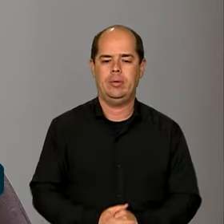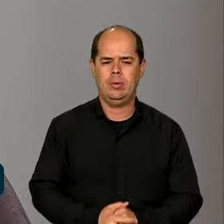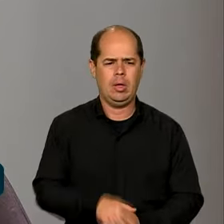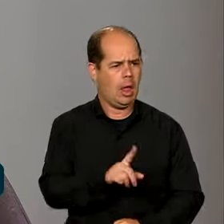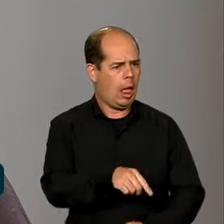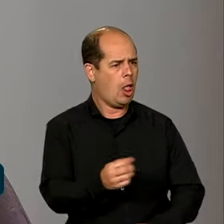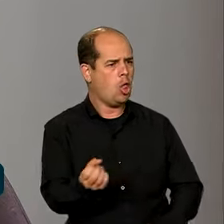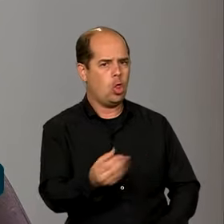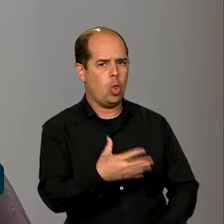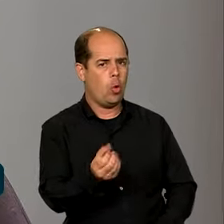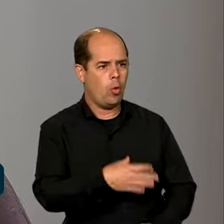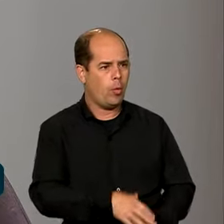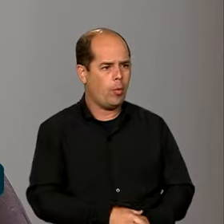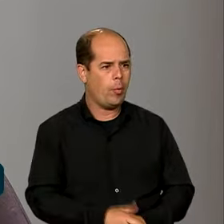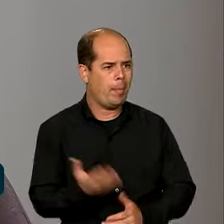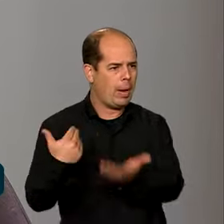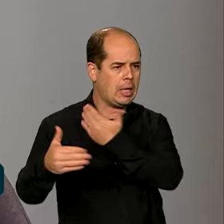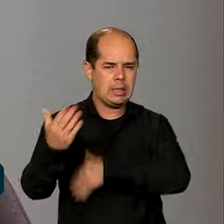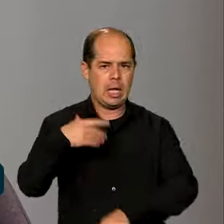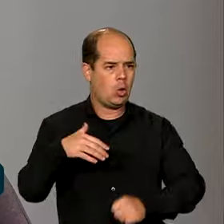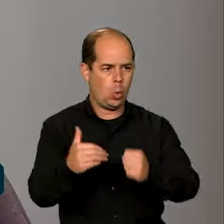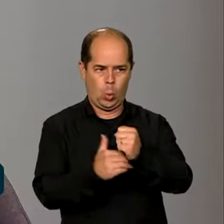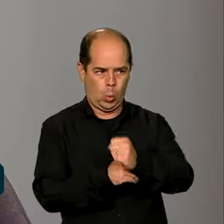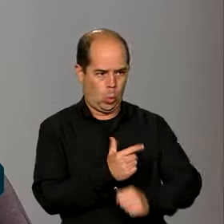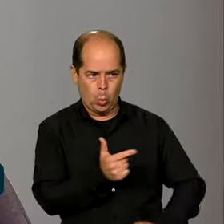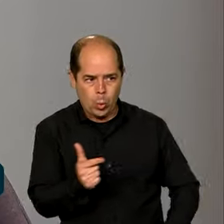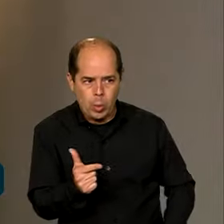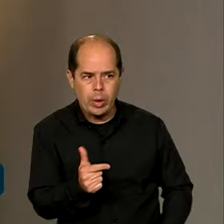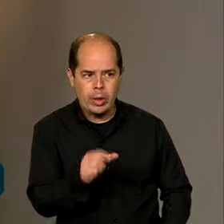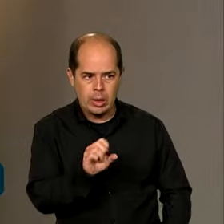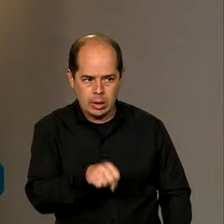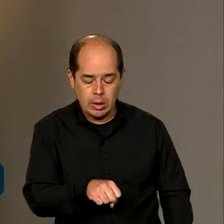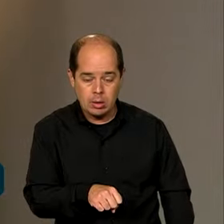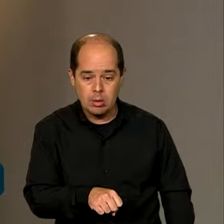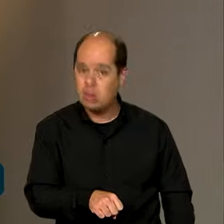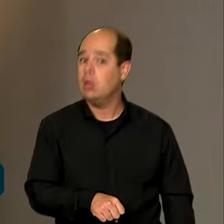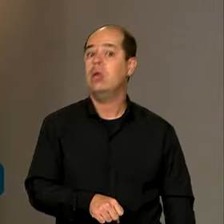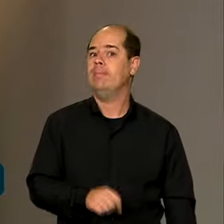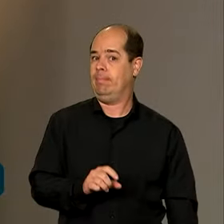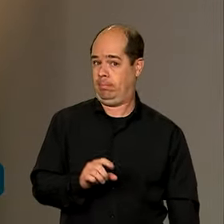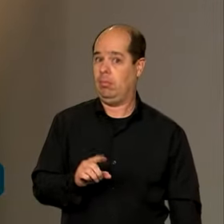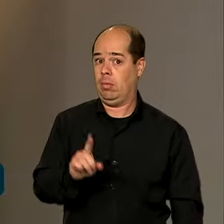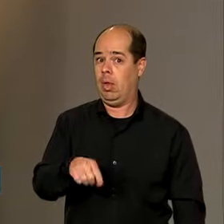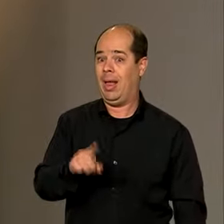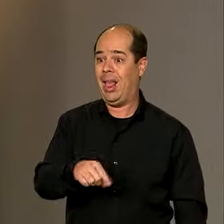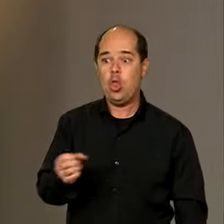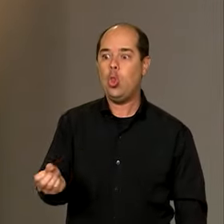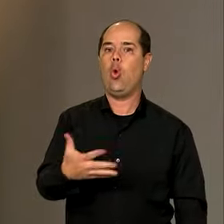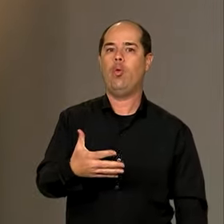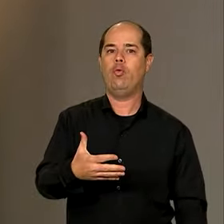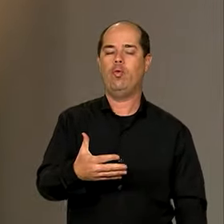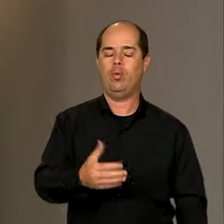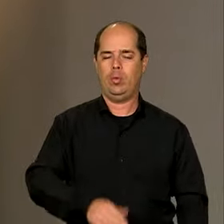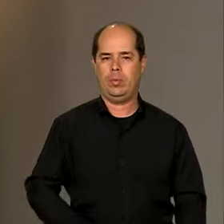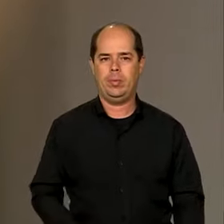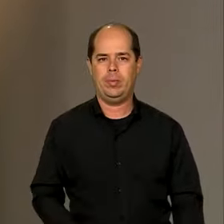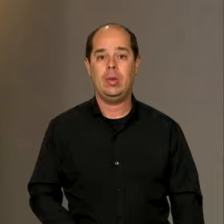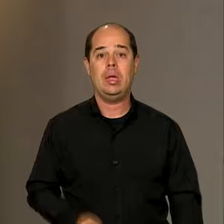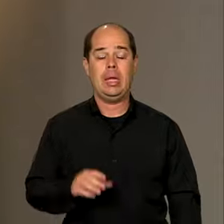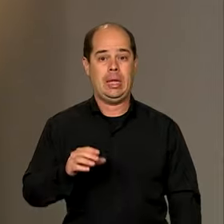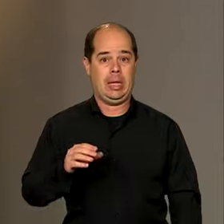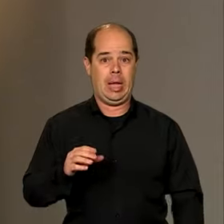se utilizava ainda essa criptografia de Estado, é isso? Não, exatamente. Isso aí é uma inovação. A Telebrás,